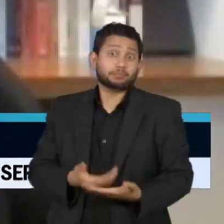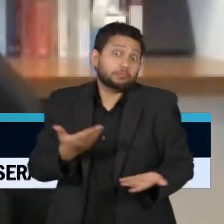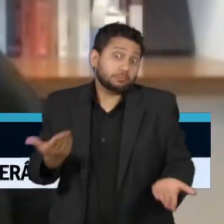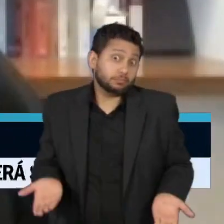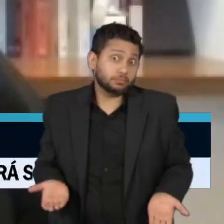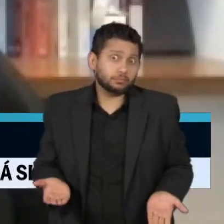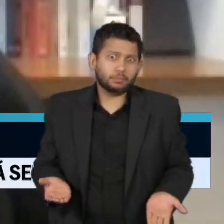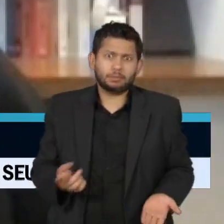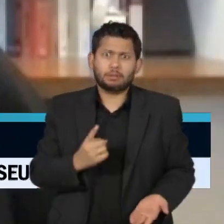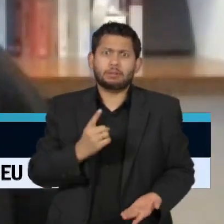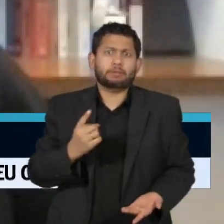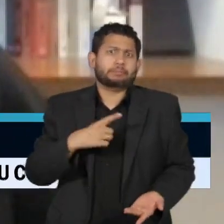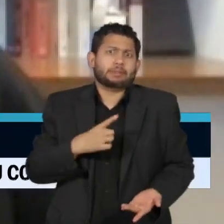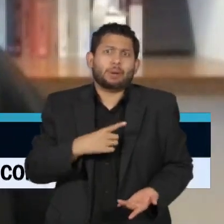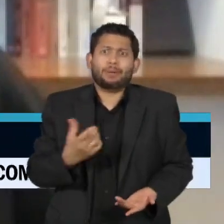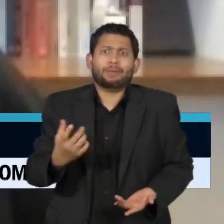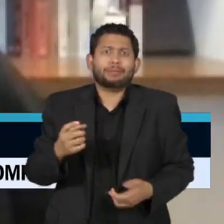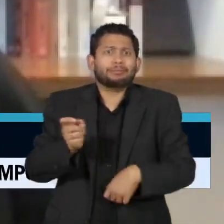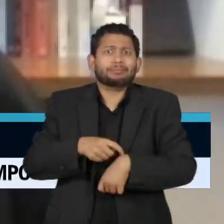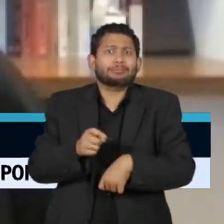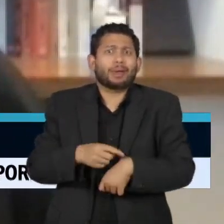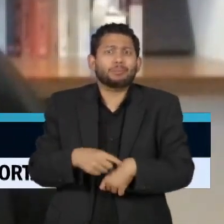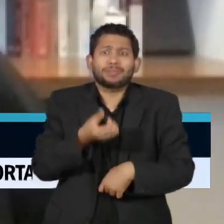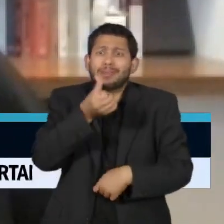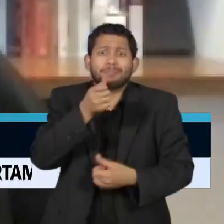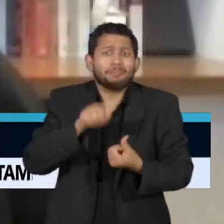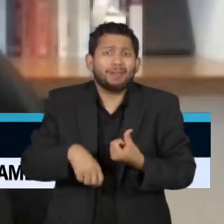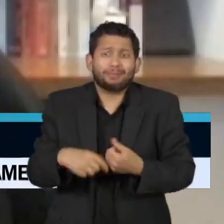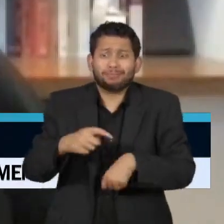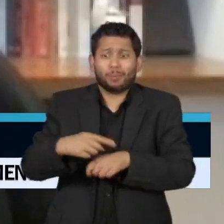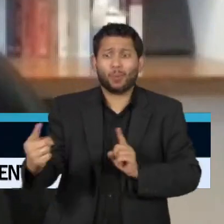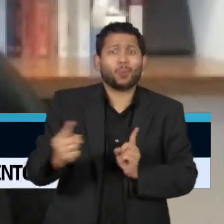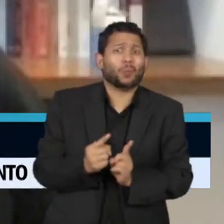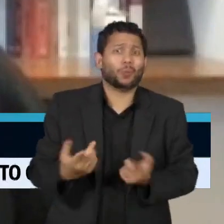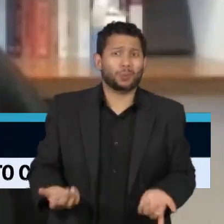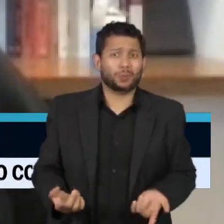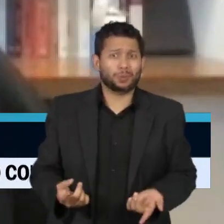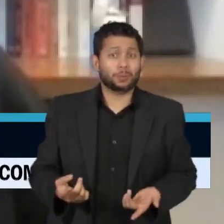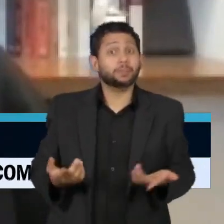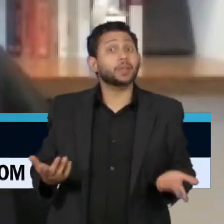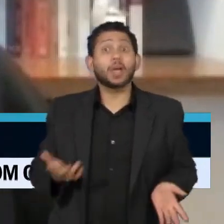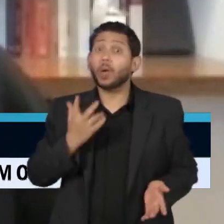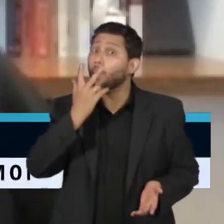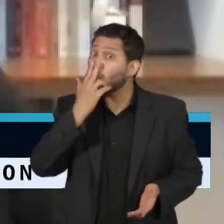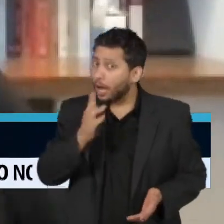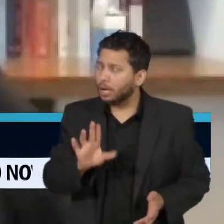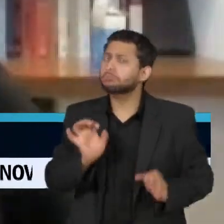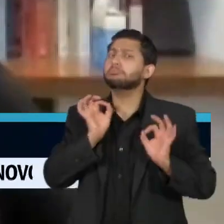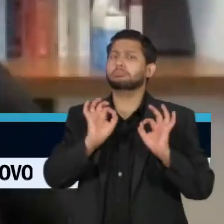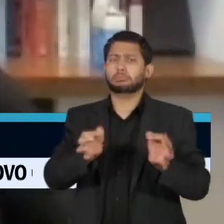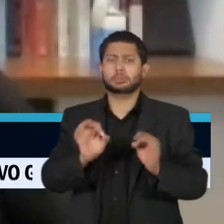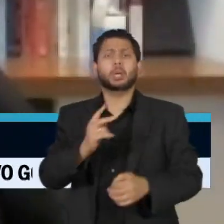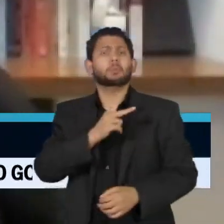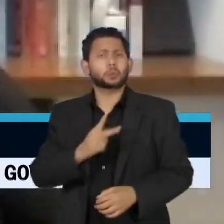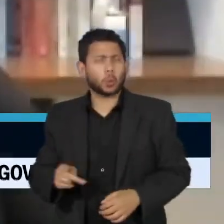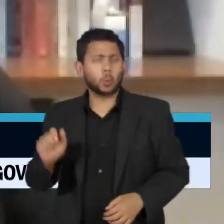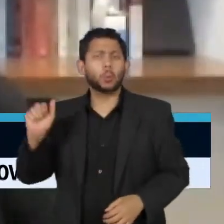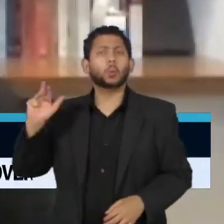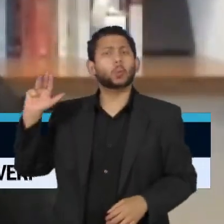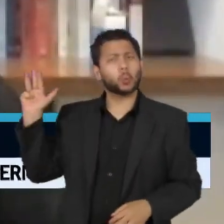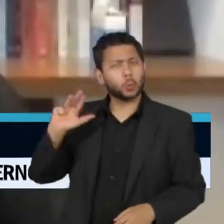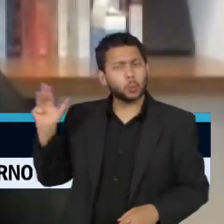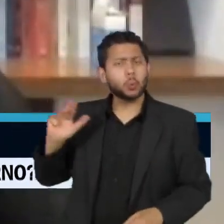meses é um tempo muito curto. Quer dizer, no primeiro semestre, eu acho que, sem dúvida, o presidente Lula está